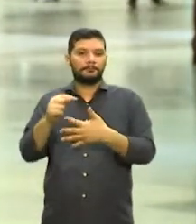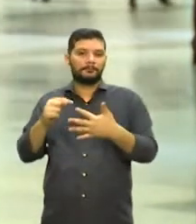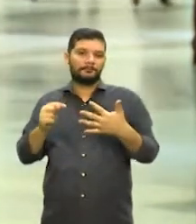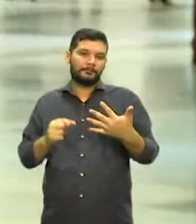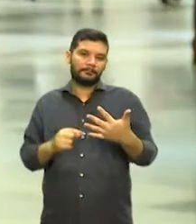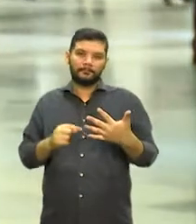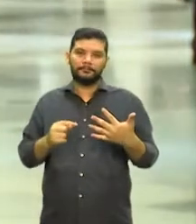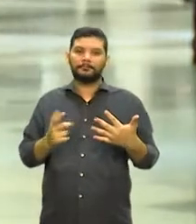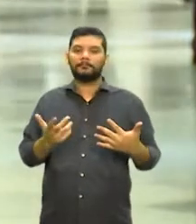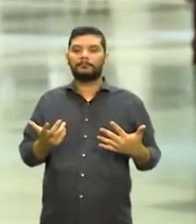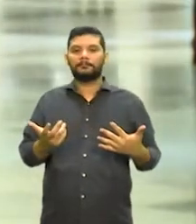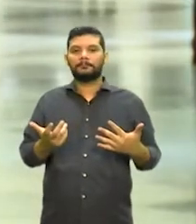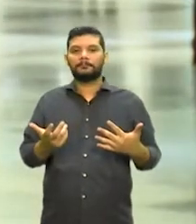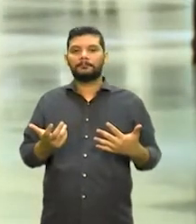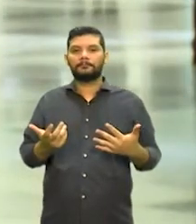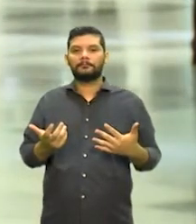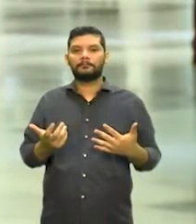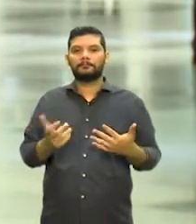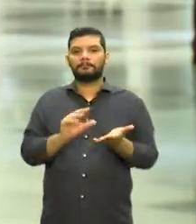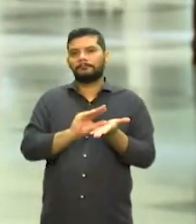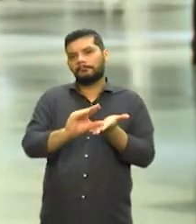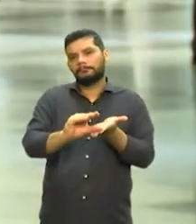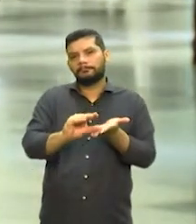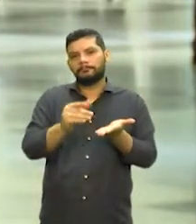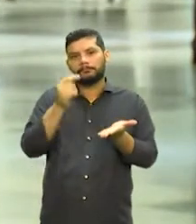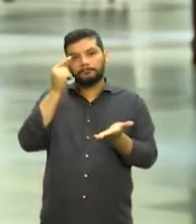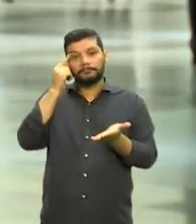ao financiamento da música.